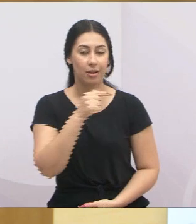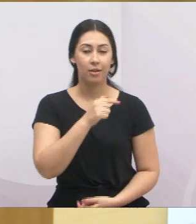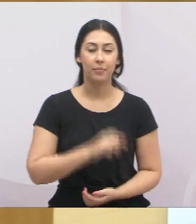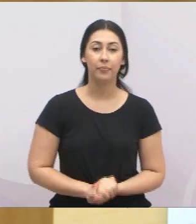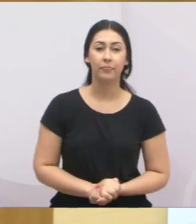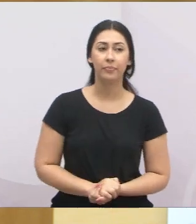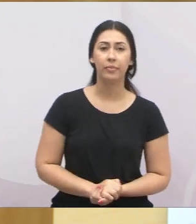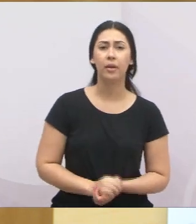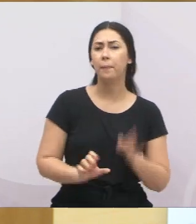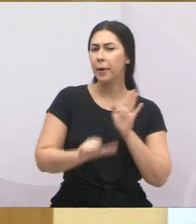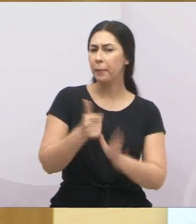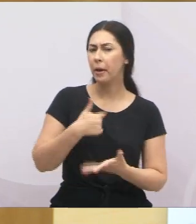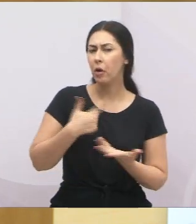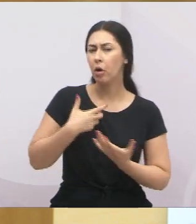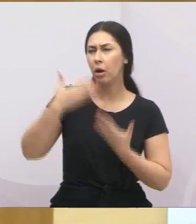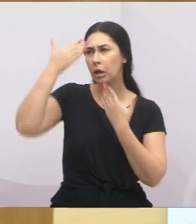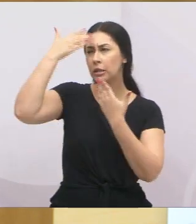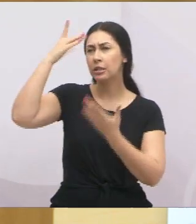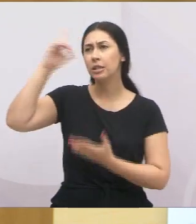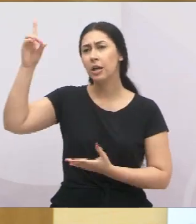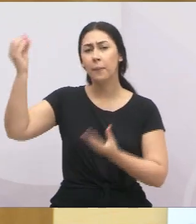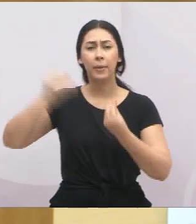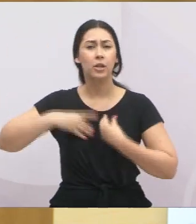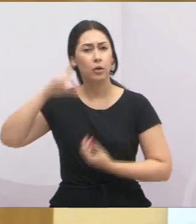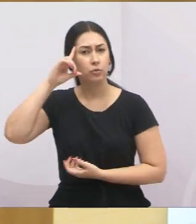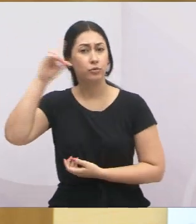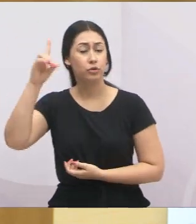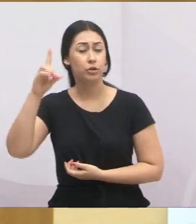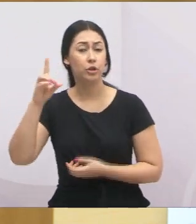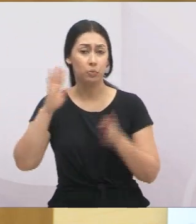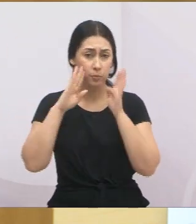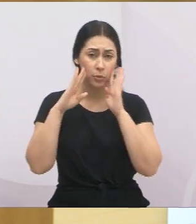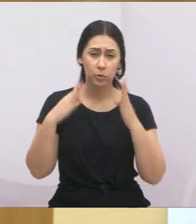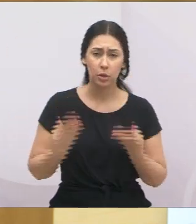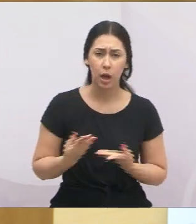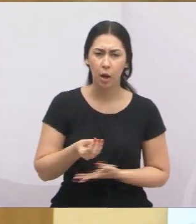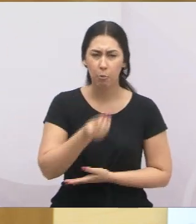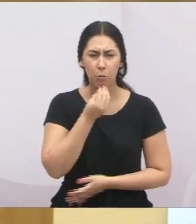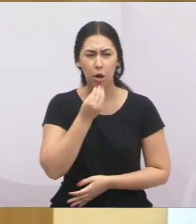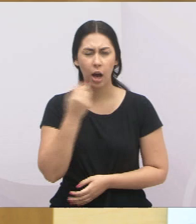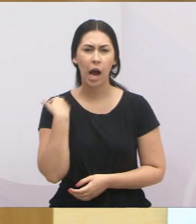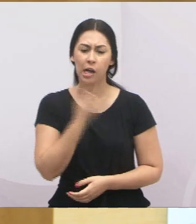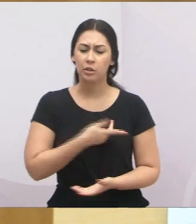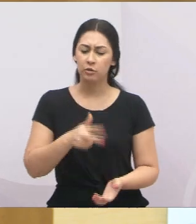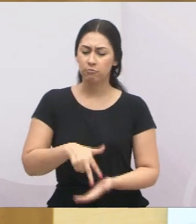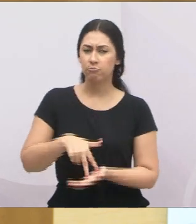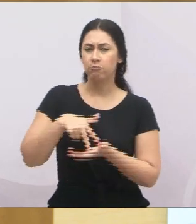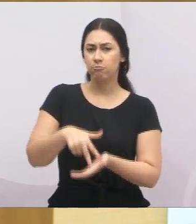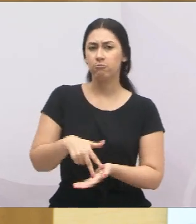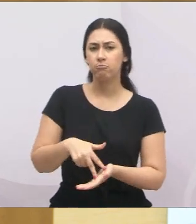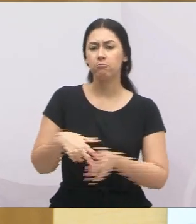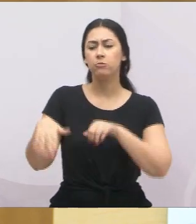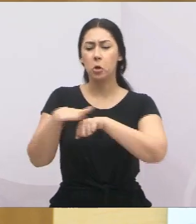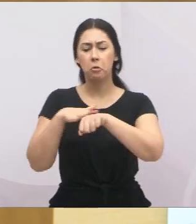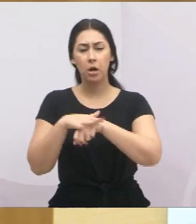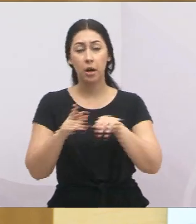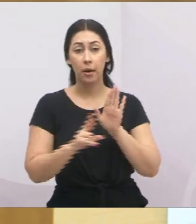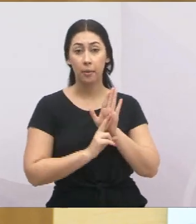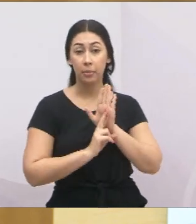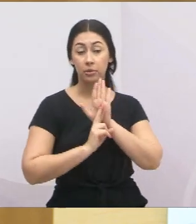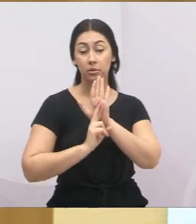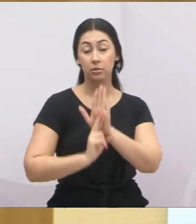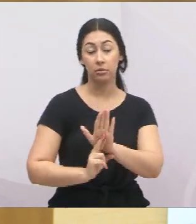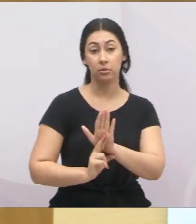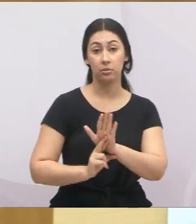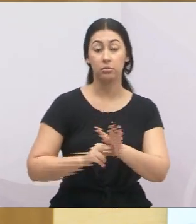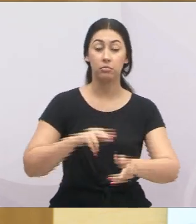Gente, primeiramente quero agradecer a Deus por mais o dia de hoje estarmos aqui, firme e forte, por falar em nome do povo e da população da nossa